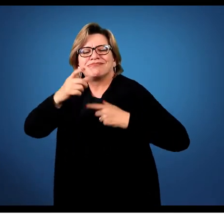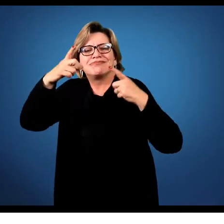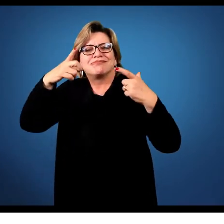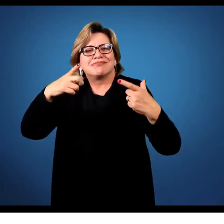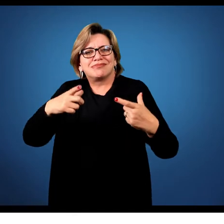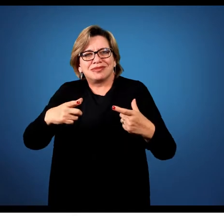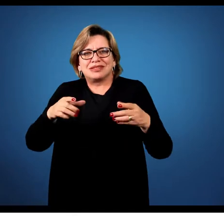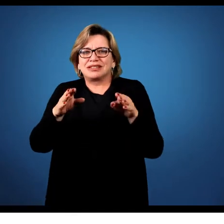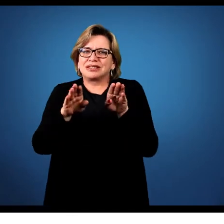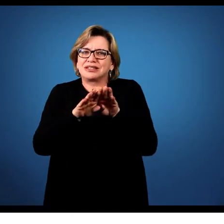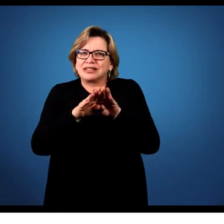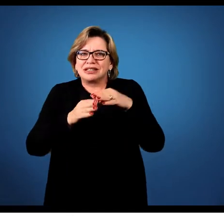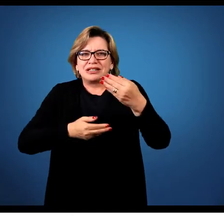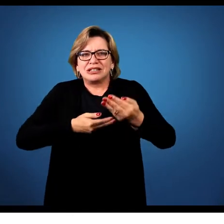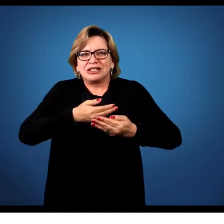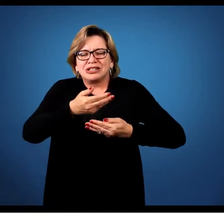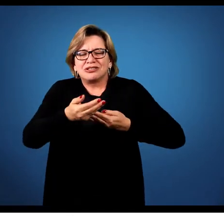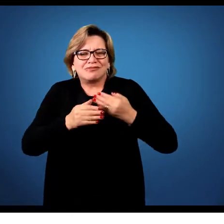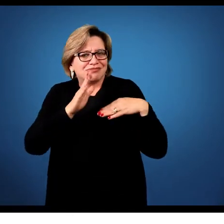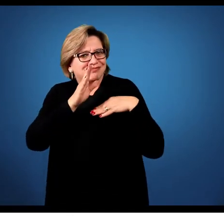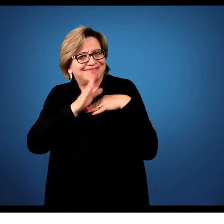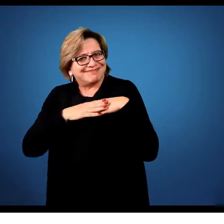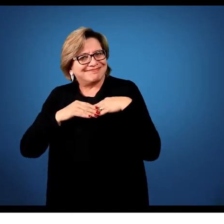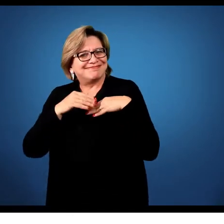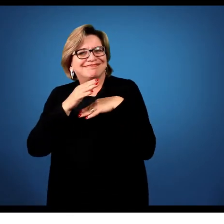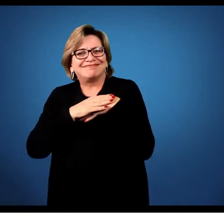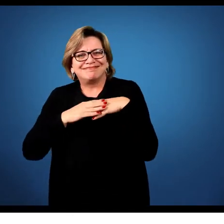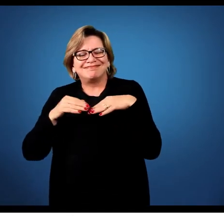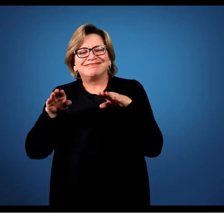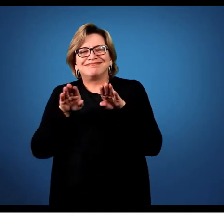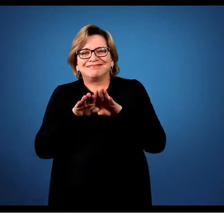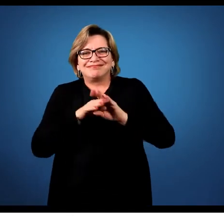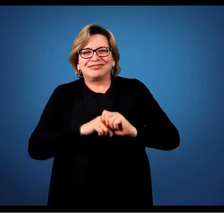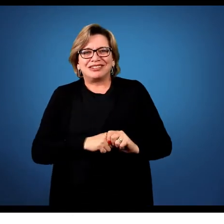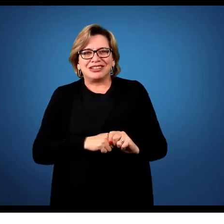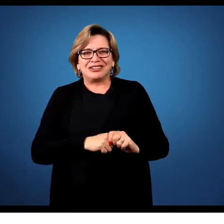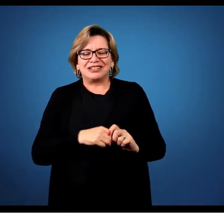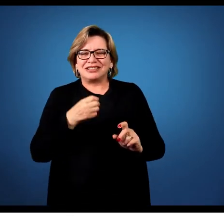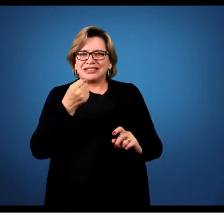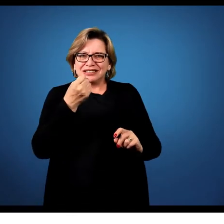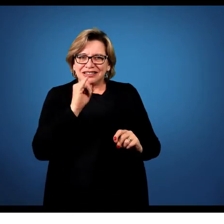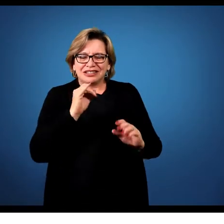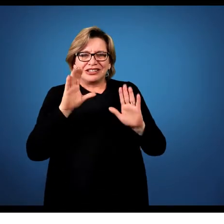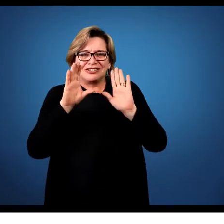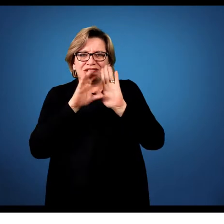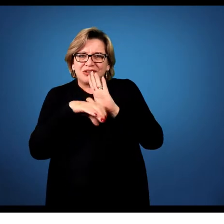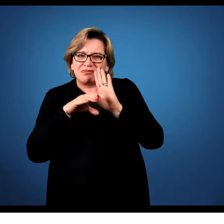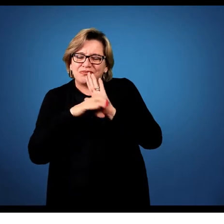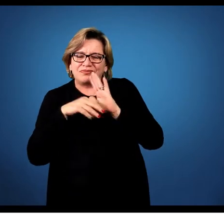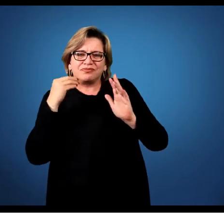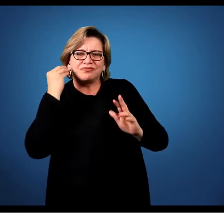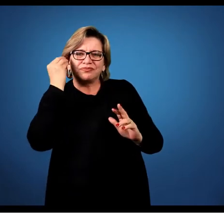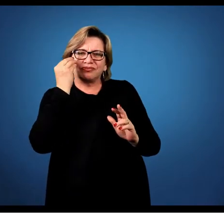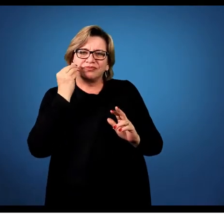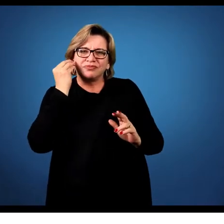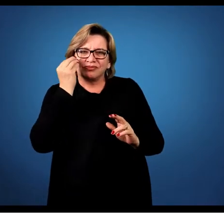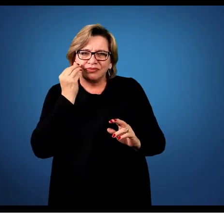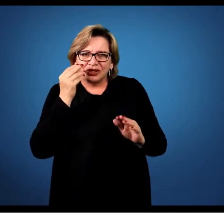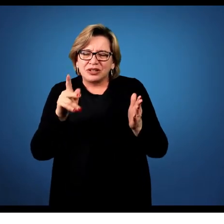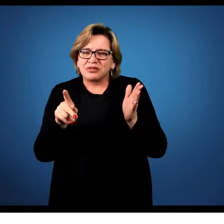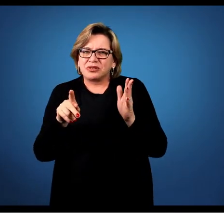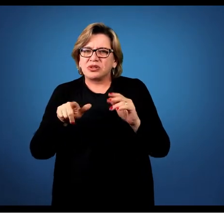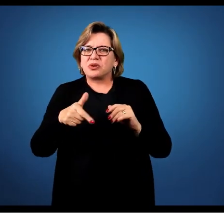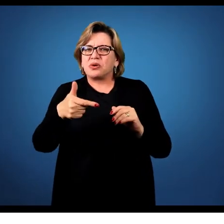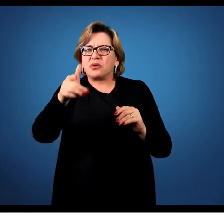as questões afetivas e tudo mais. Quando a gente fala desse conceito de experiência, entre outras pessoas que